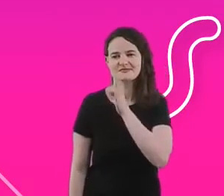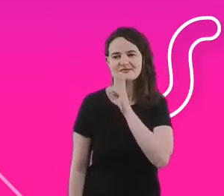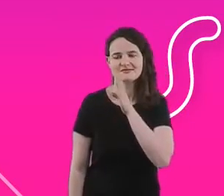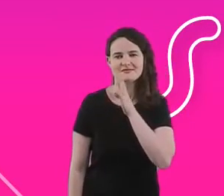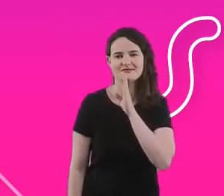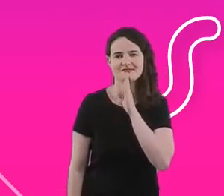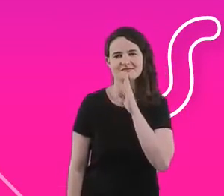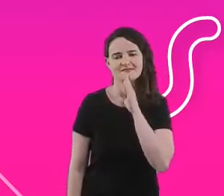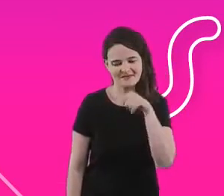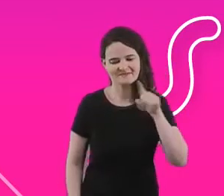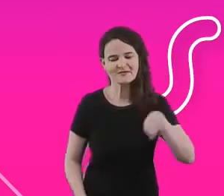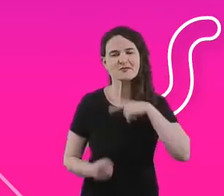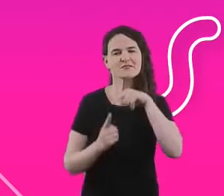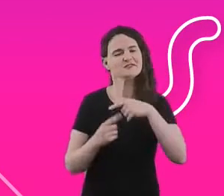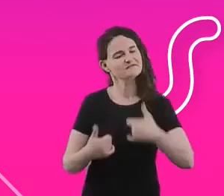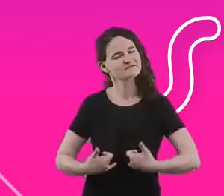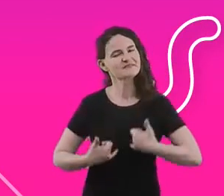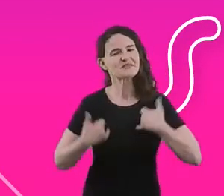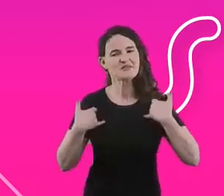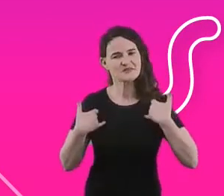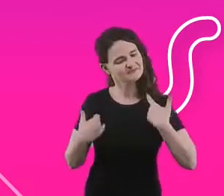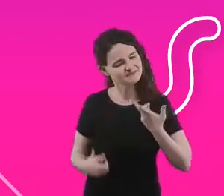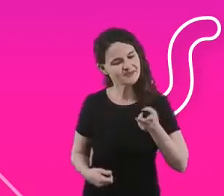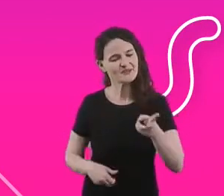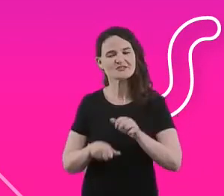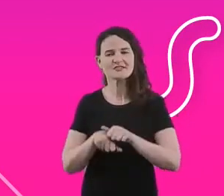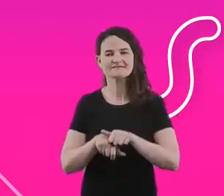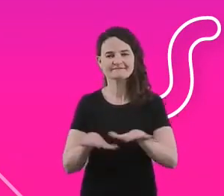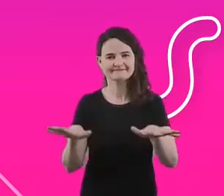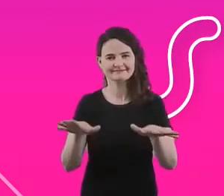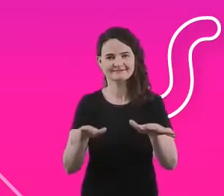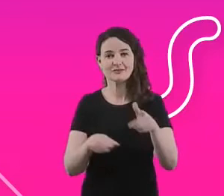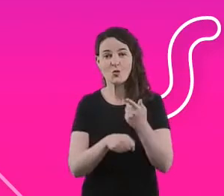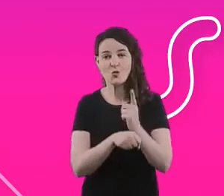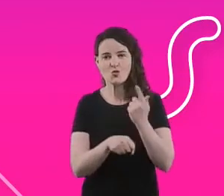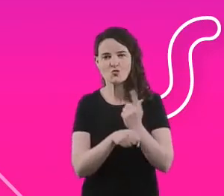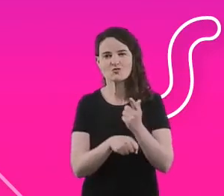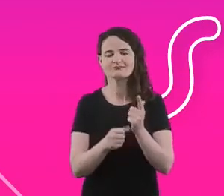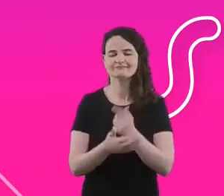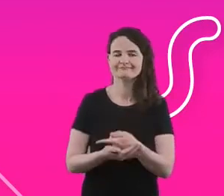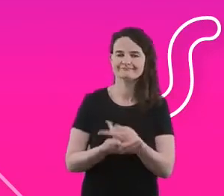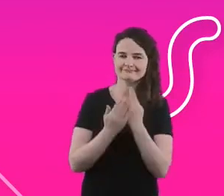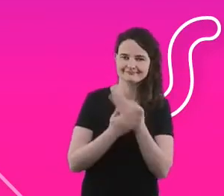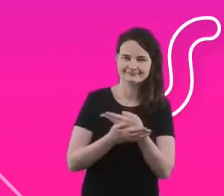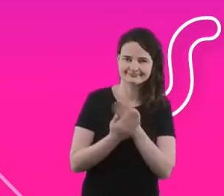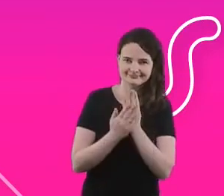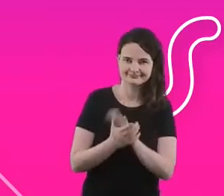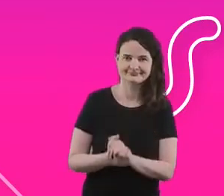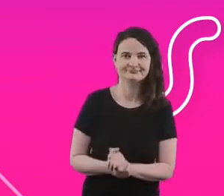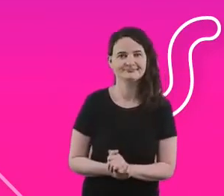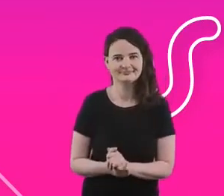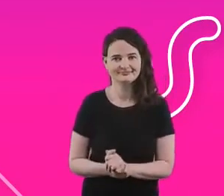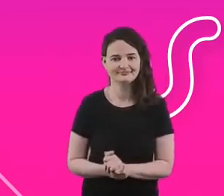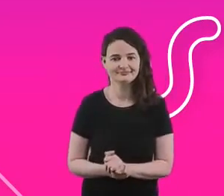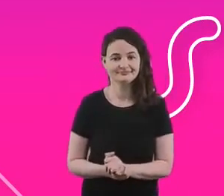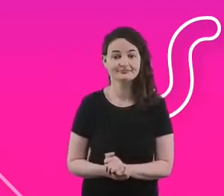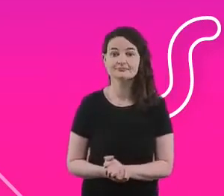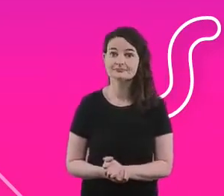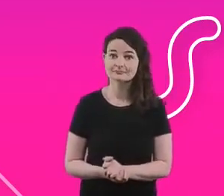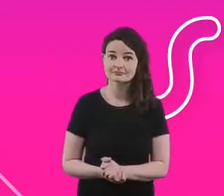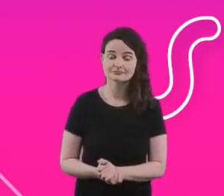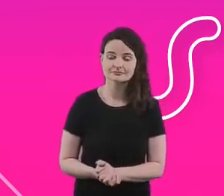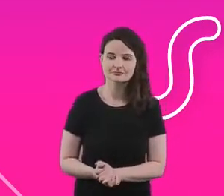assim que a gente consegue seguir, tendo total transparência e controle. Mas o que é mais relevante disso, na verdade, é que